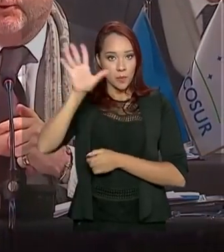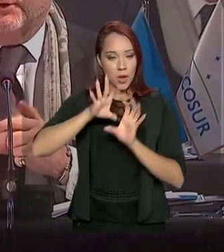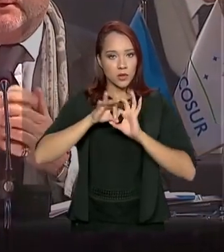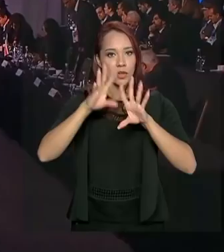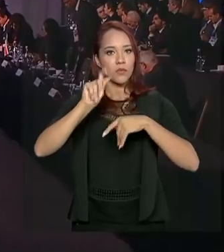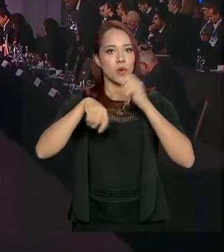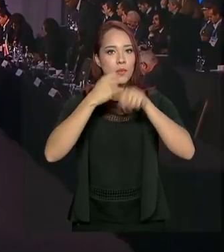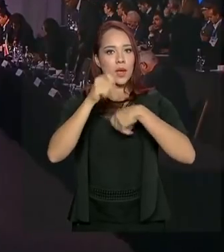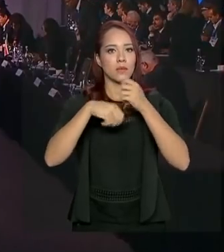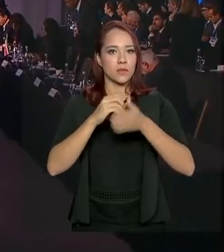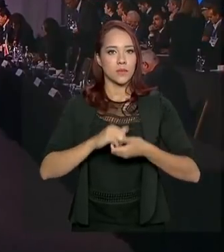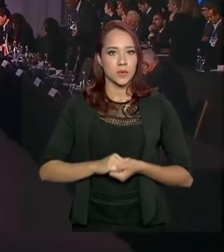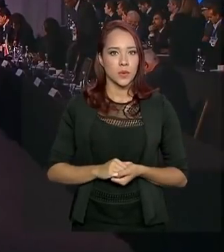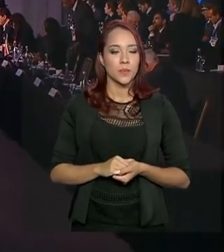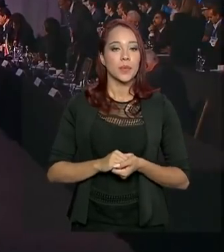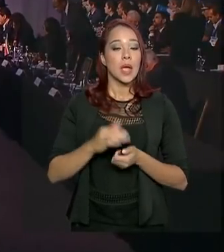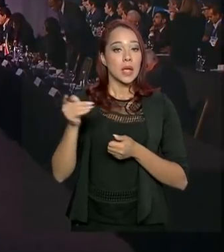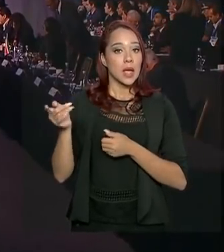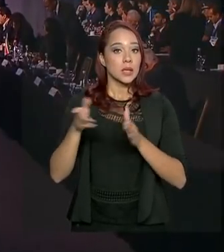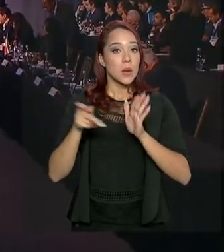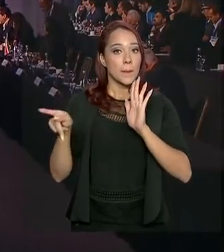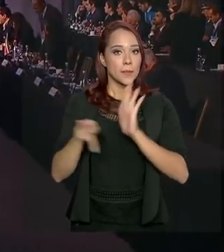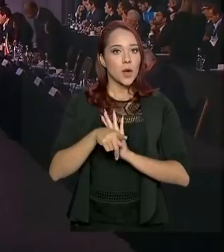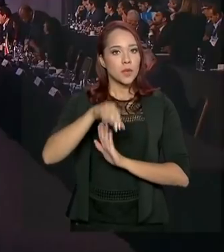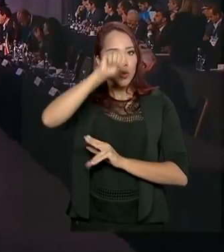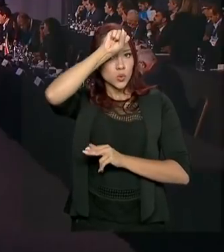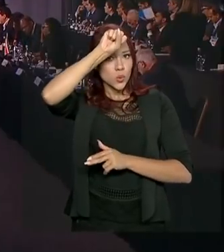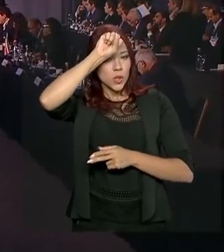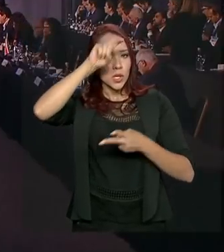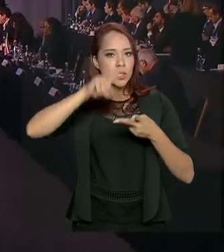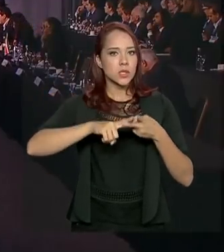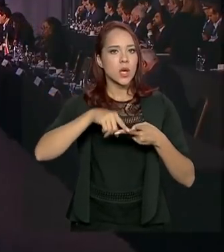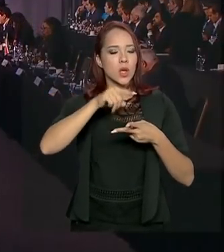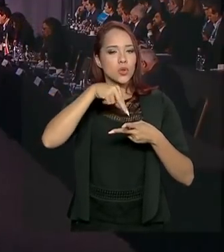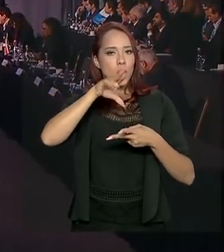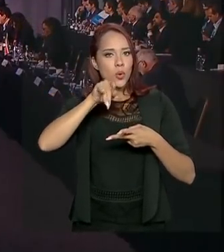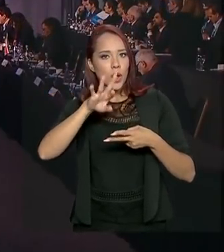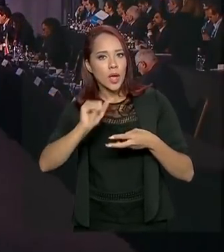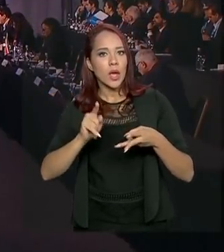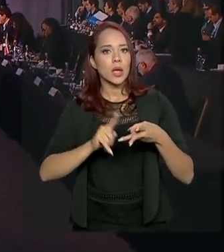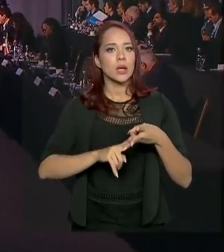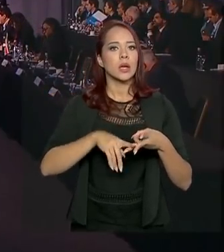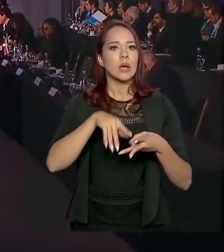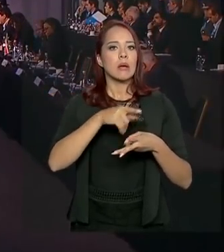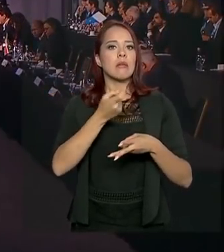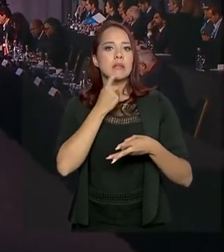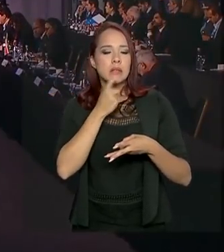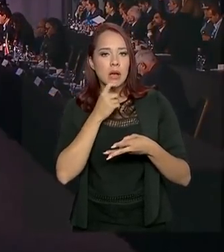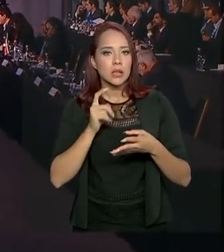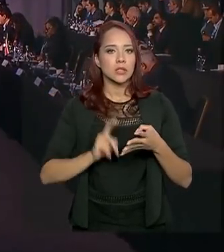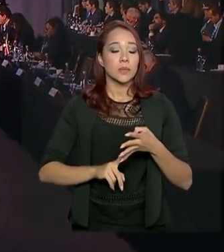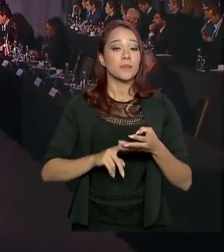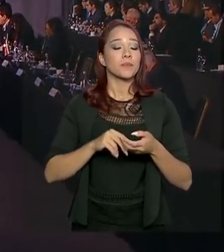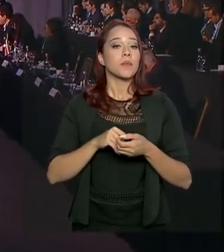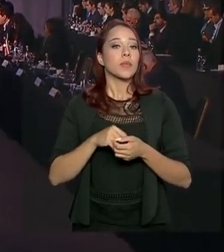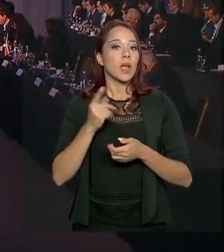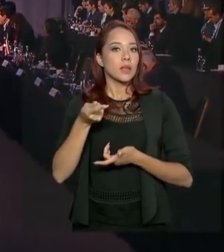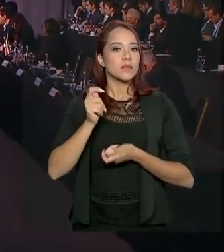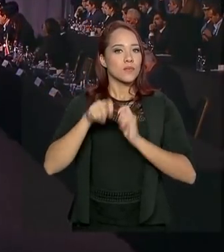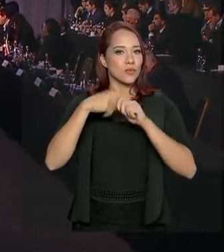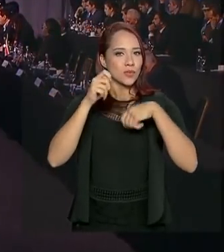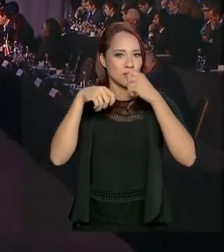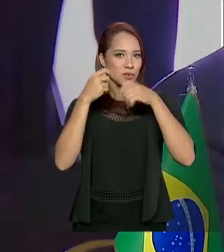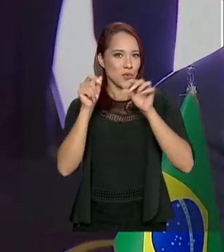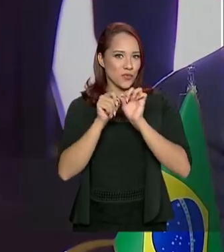Comércio, EFTA, bloco integrado por Suíça, Noruega, Islândia e Liechtenstein. A conclusão dessas negociações